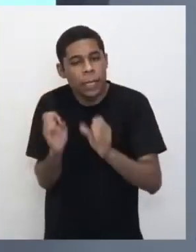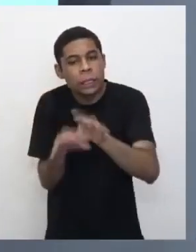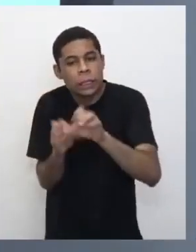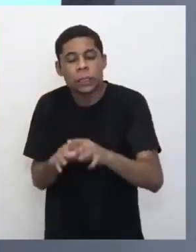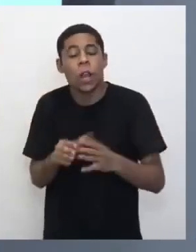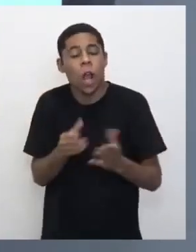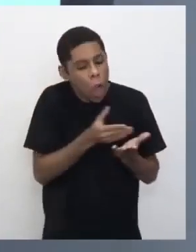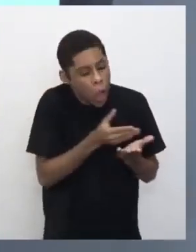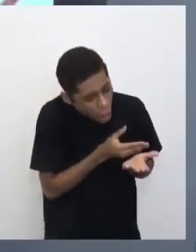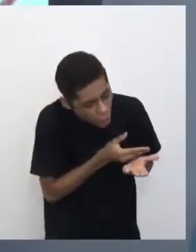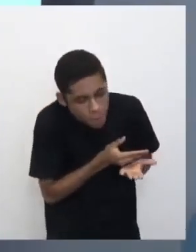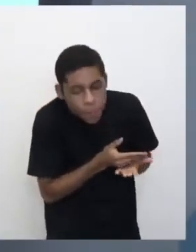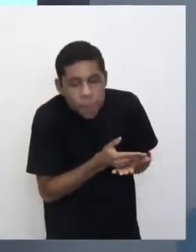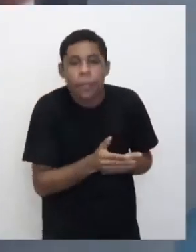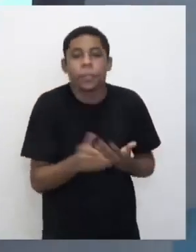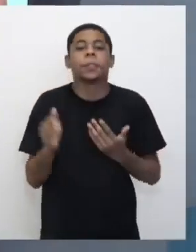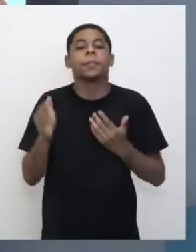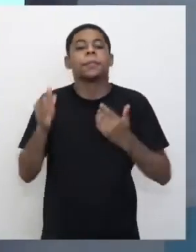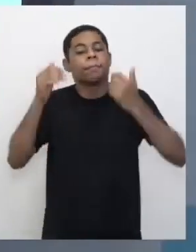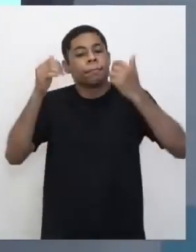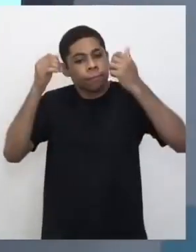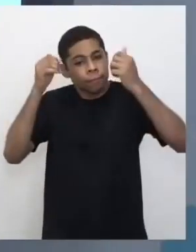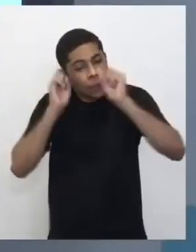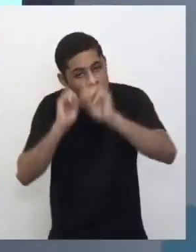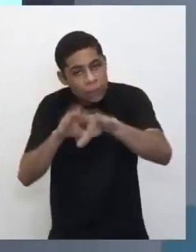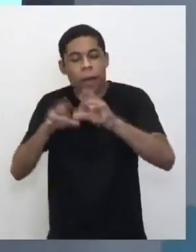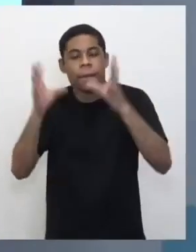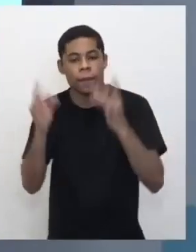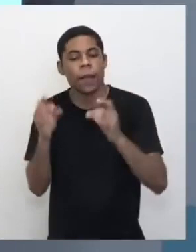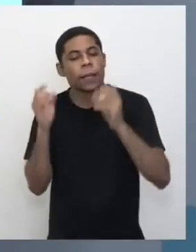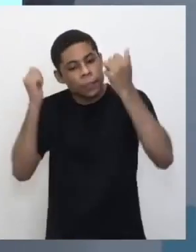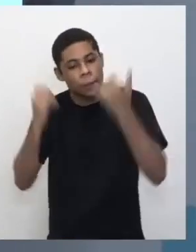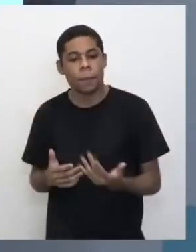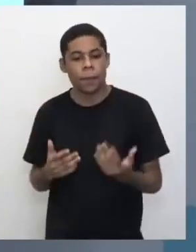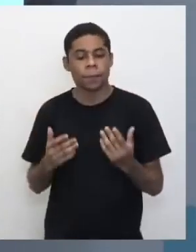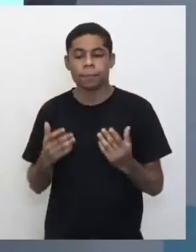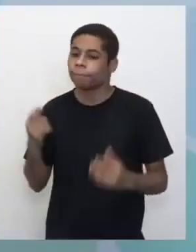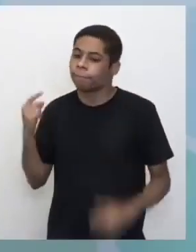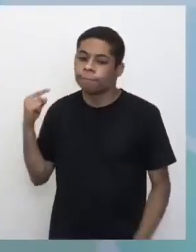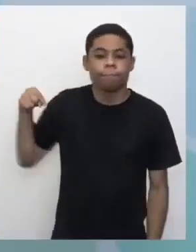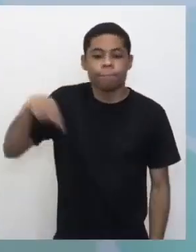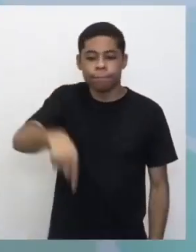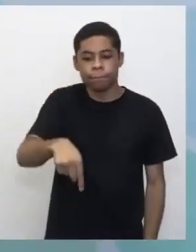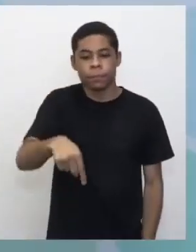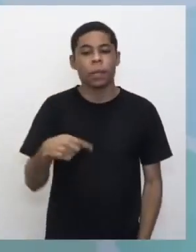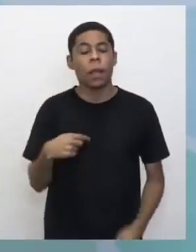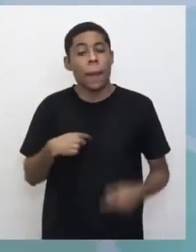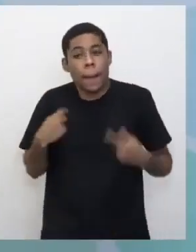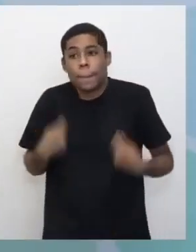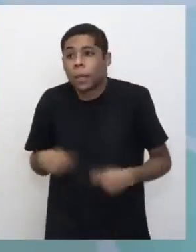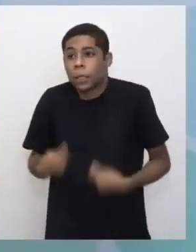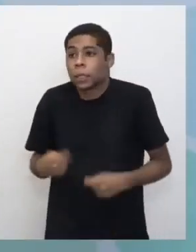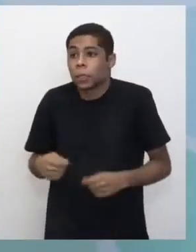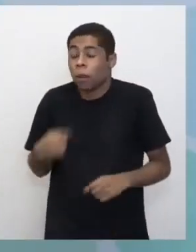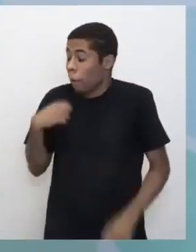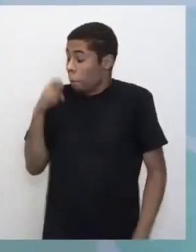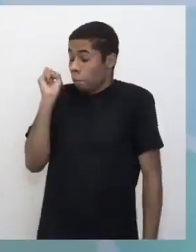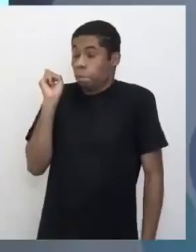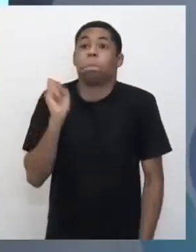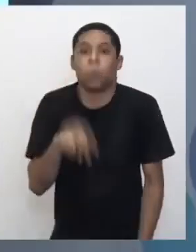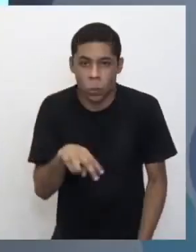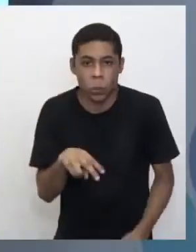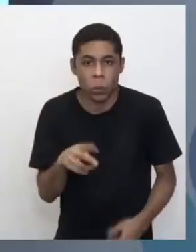começo, assim, partiu do zero. Surgir. Surgir aqui. Estou aqui, surgir e preciso de algo para poder acessar, certo?